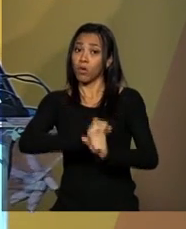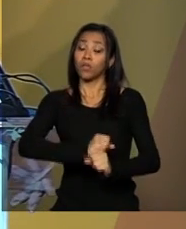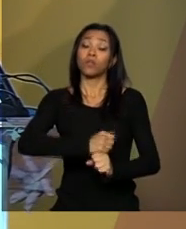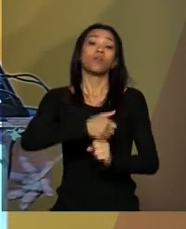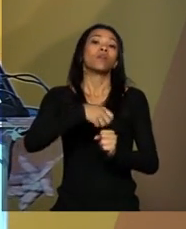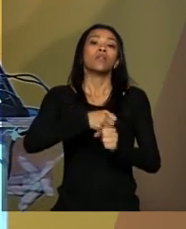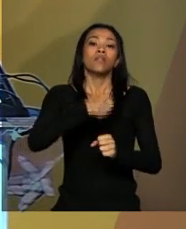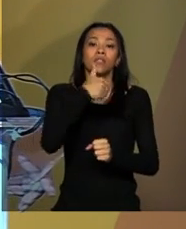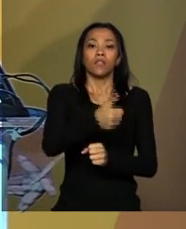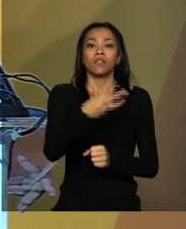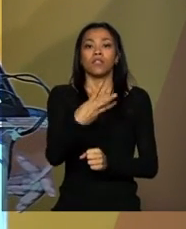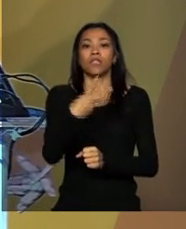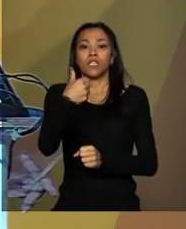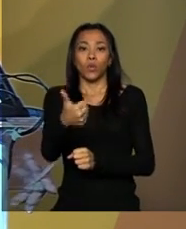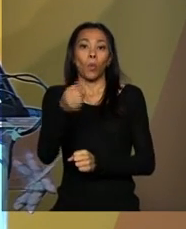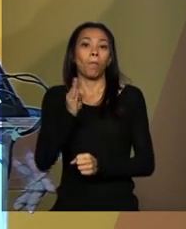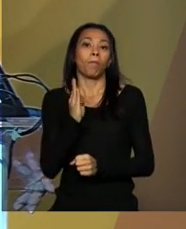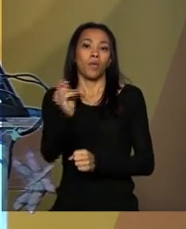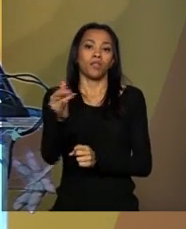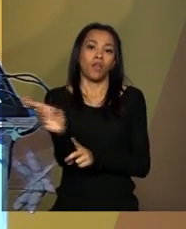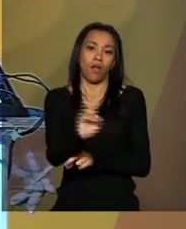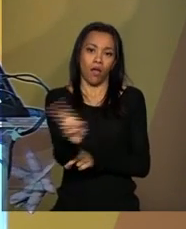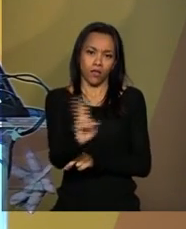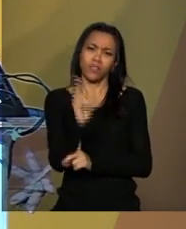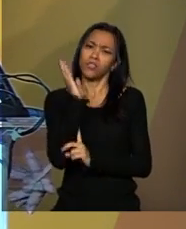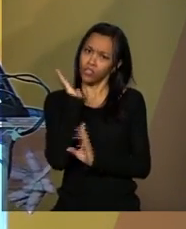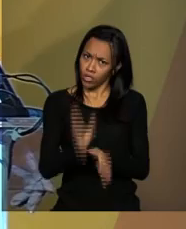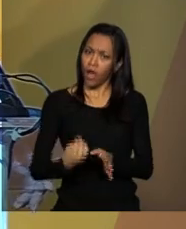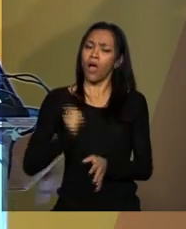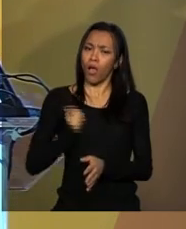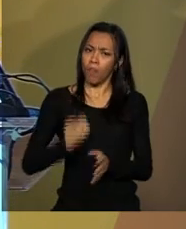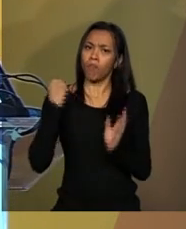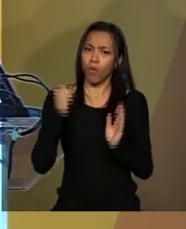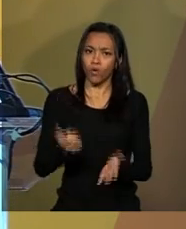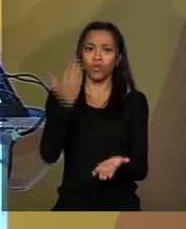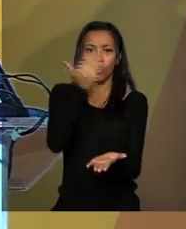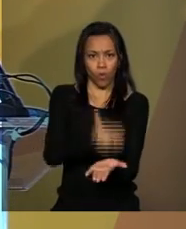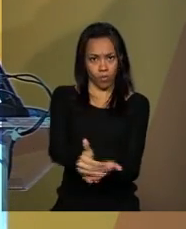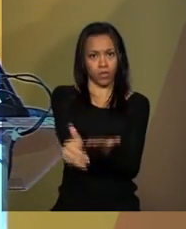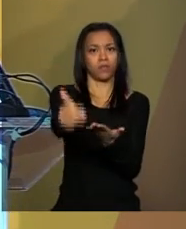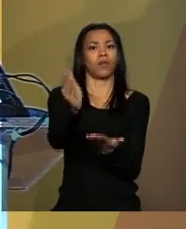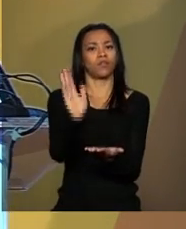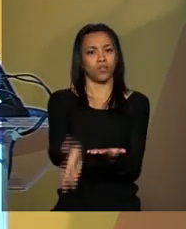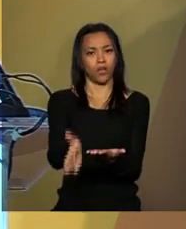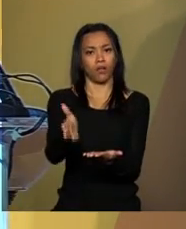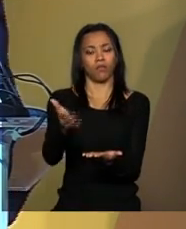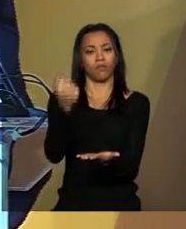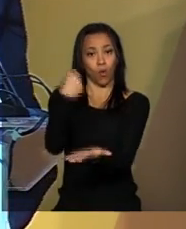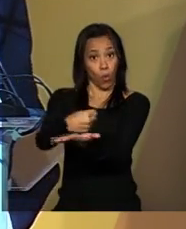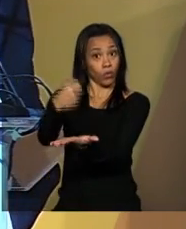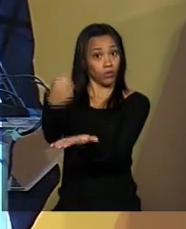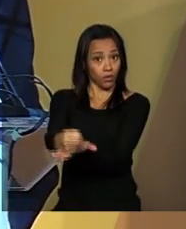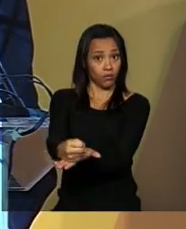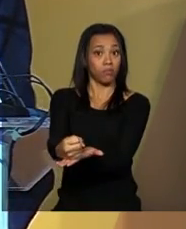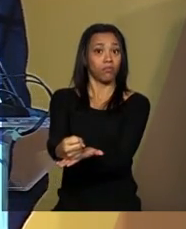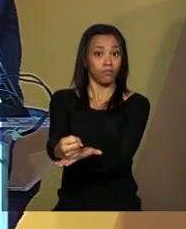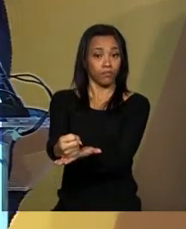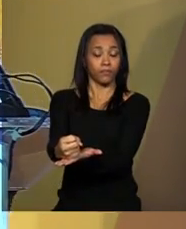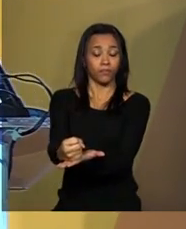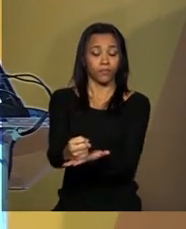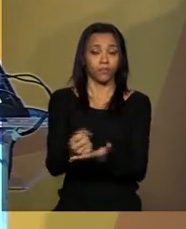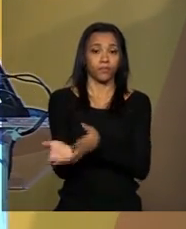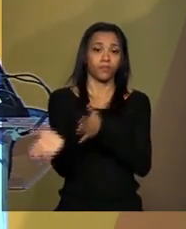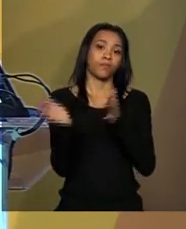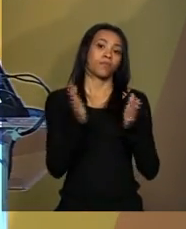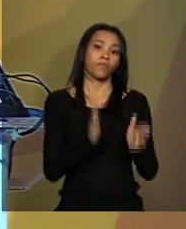e podem começar imediatamente por aditivos contratuais. No